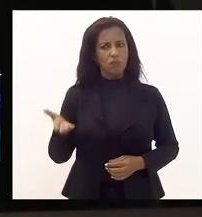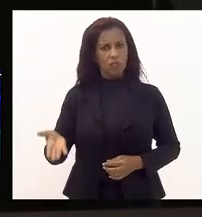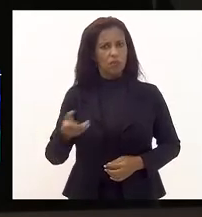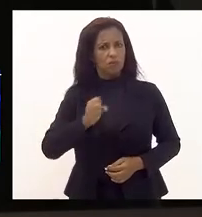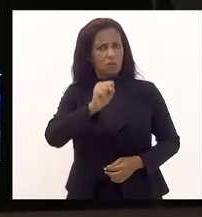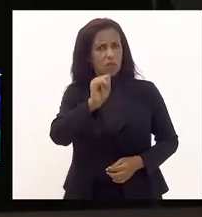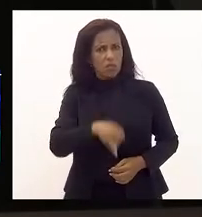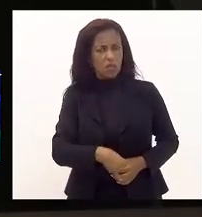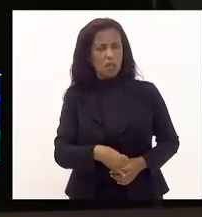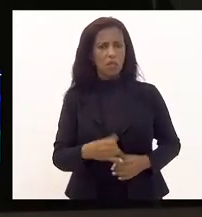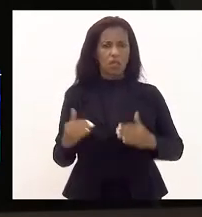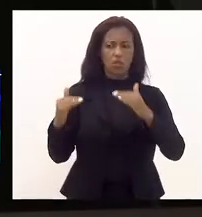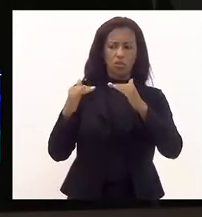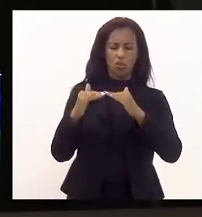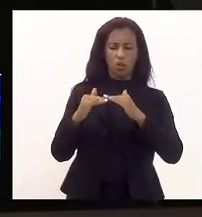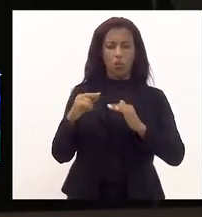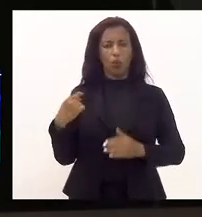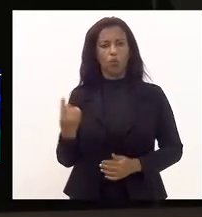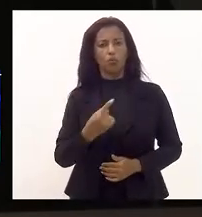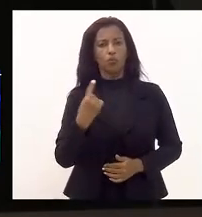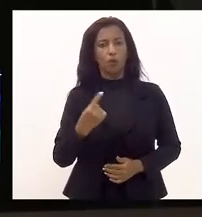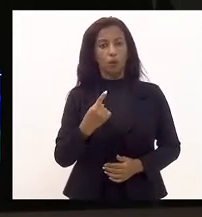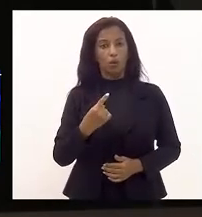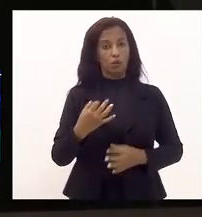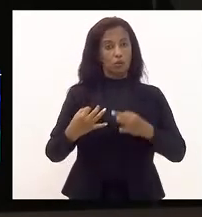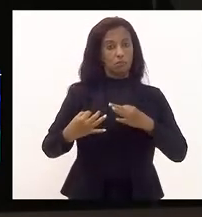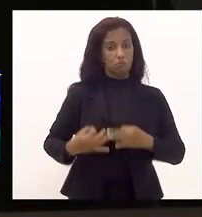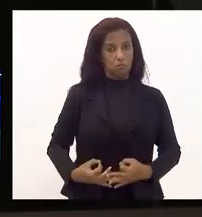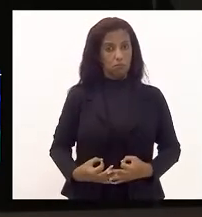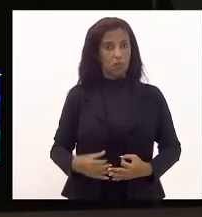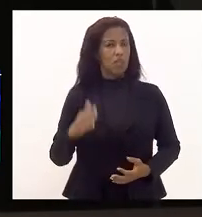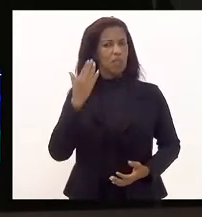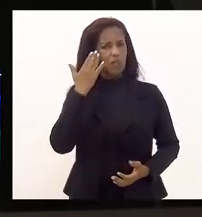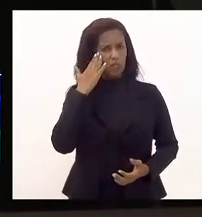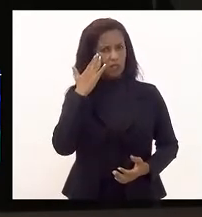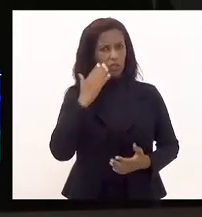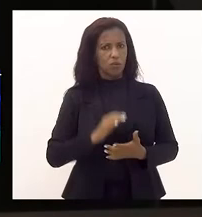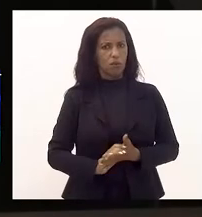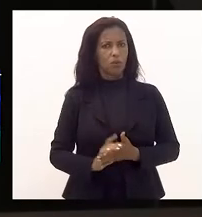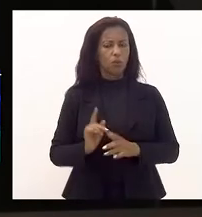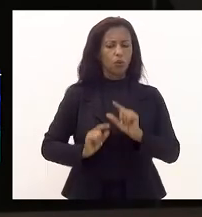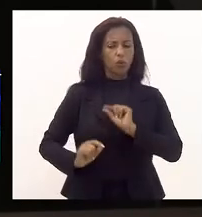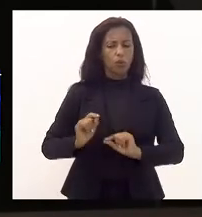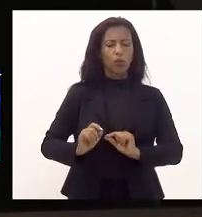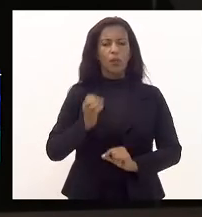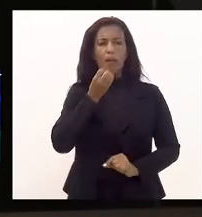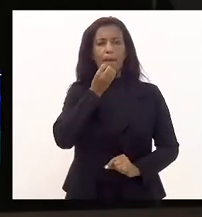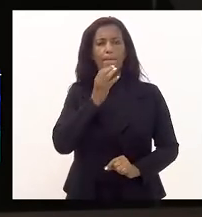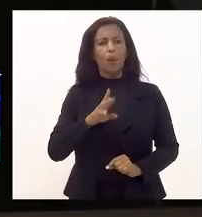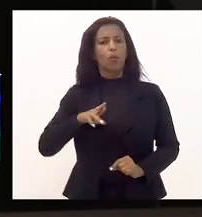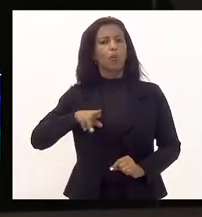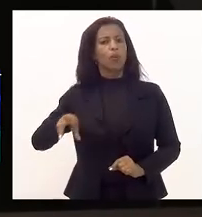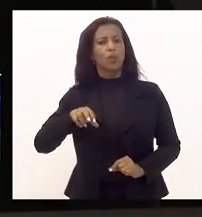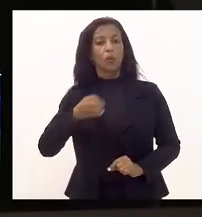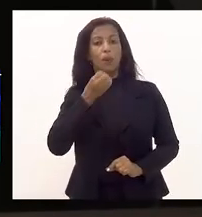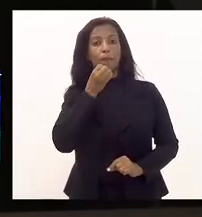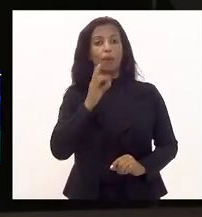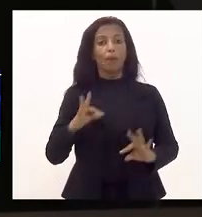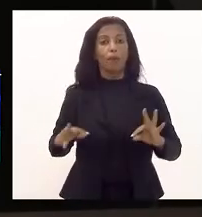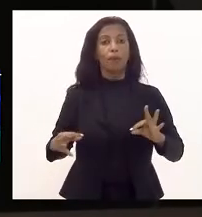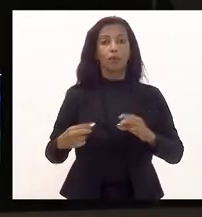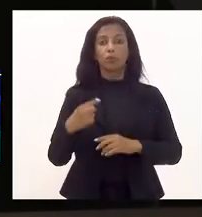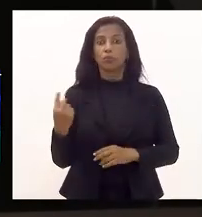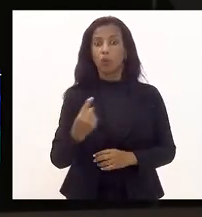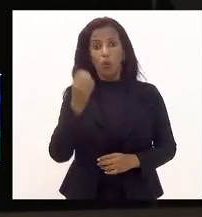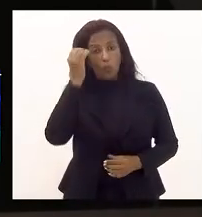daí de acordo com as nossas convicções e entendimento do que é bom e do que não é bom para todos nós.